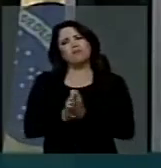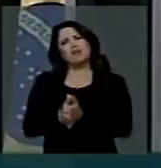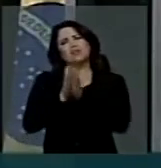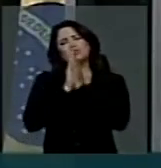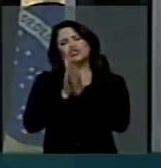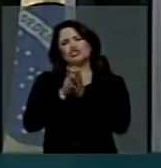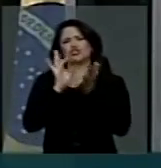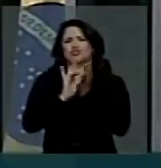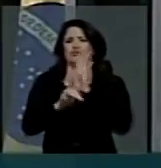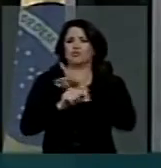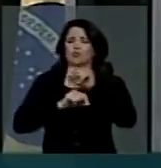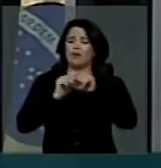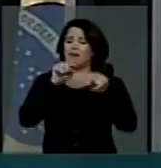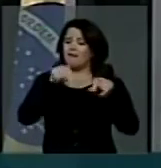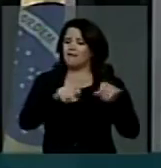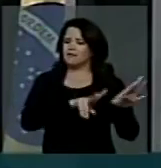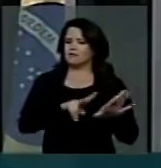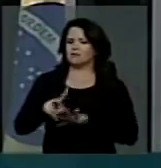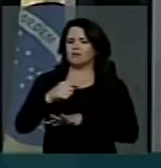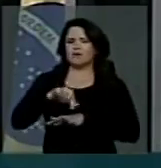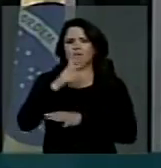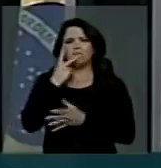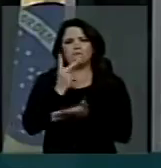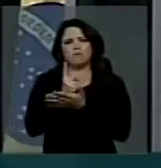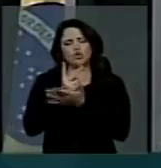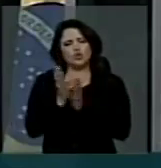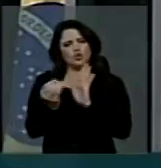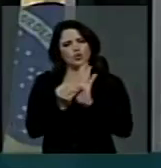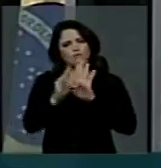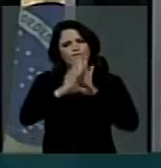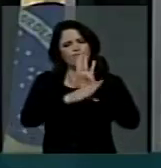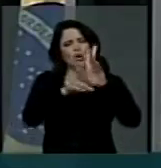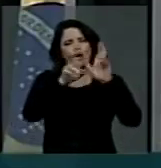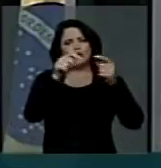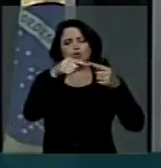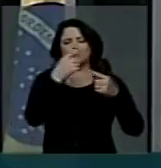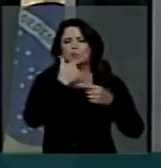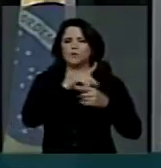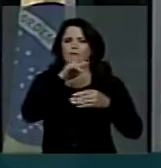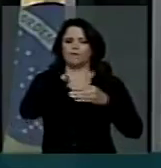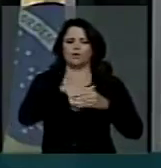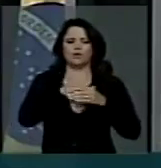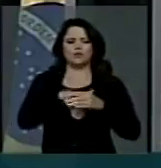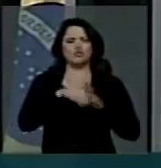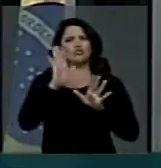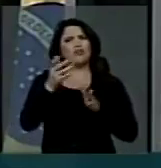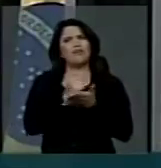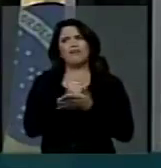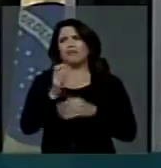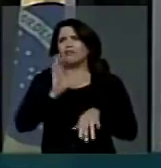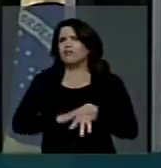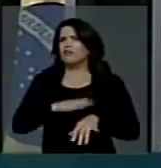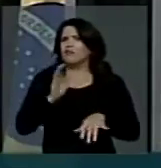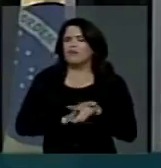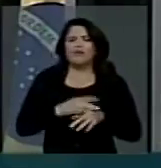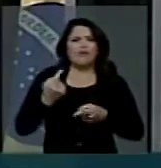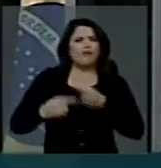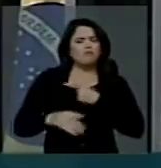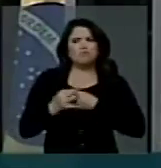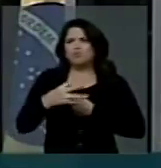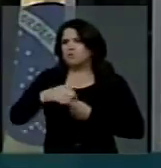fato que esta semana nós coloquemos esse assunto para votação. Já está, por demais,